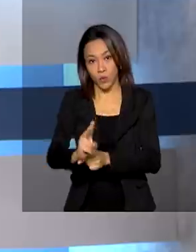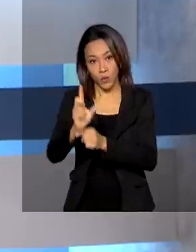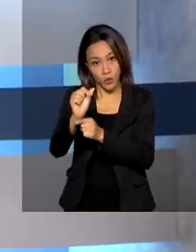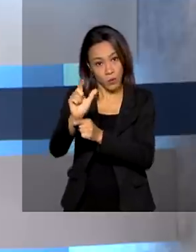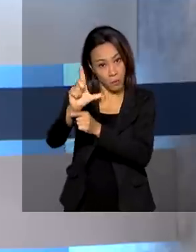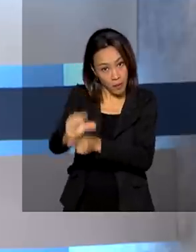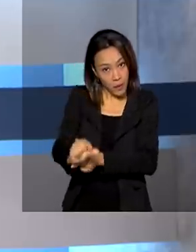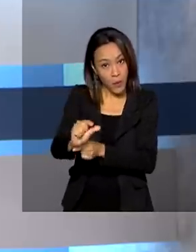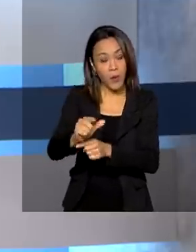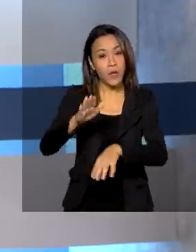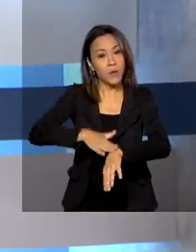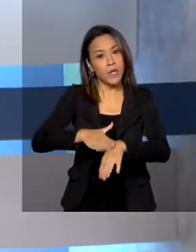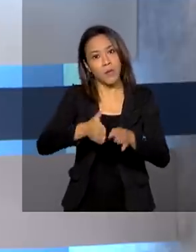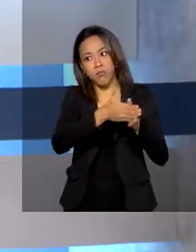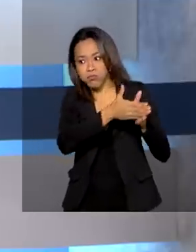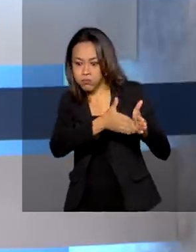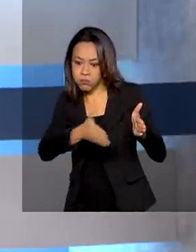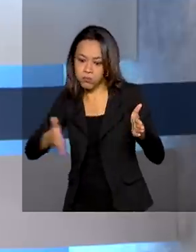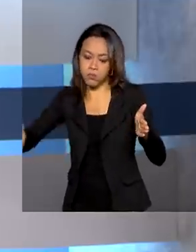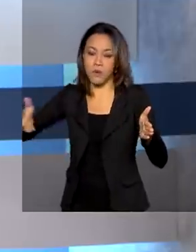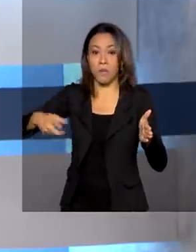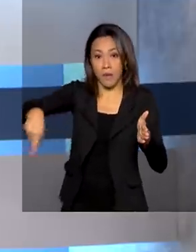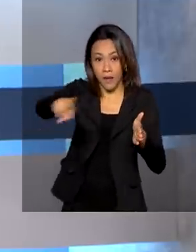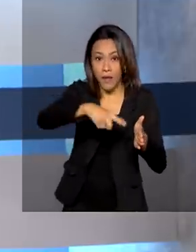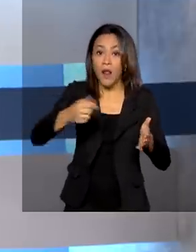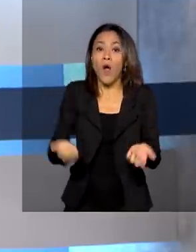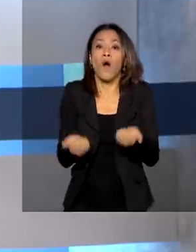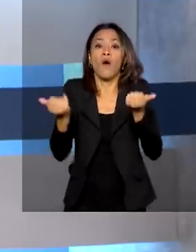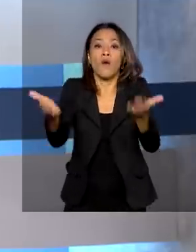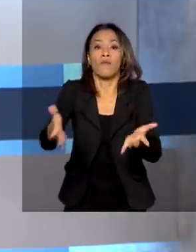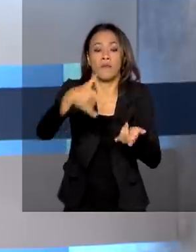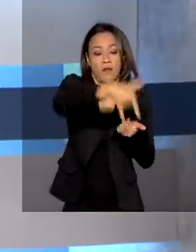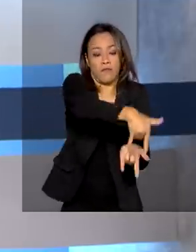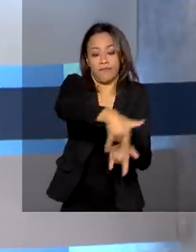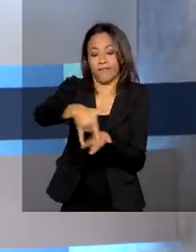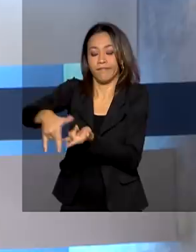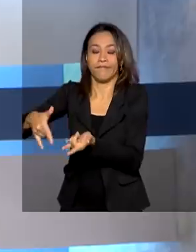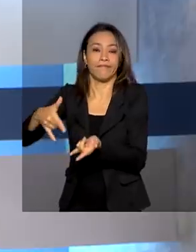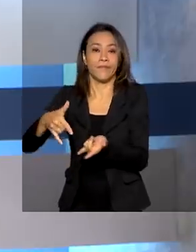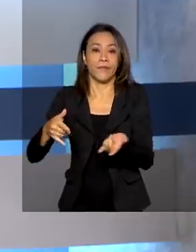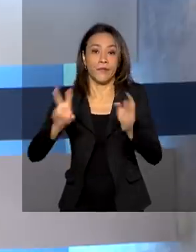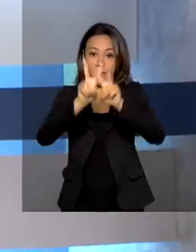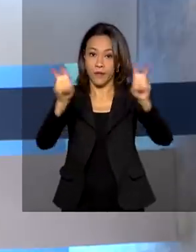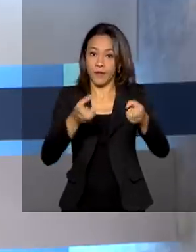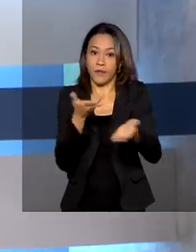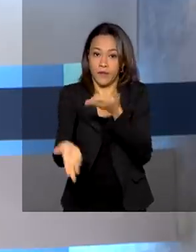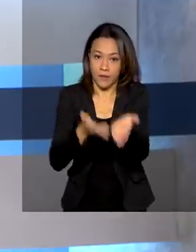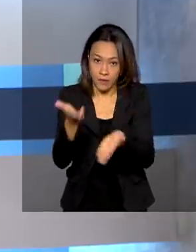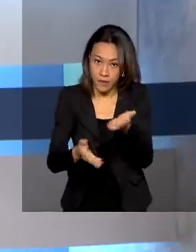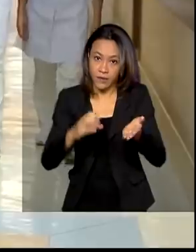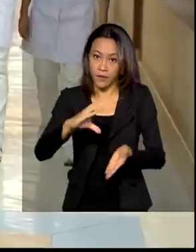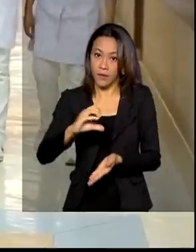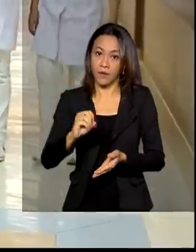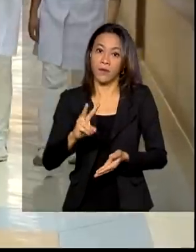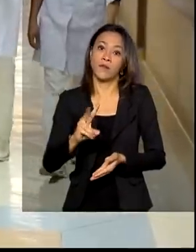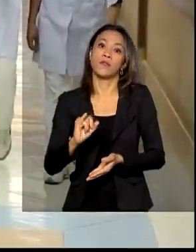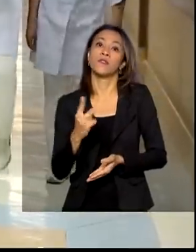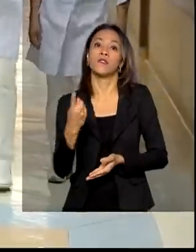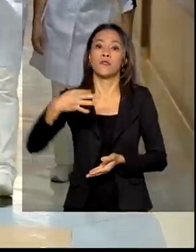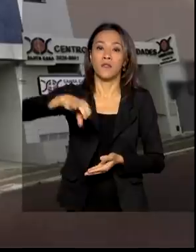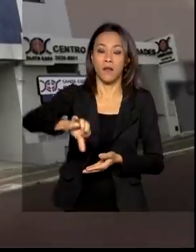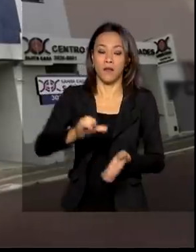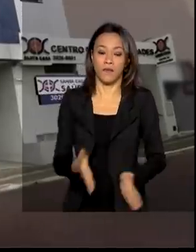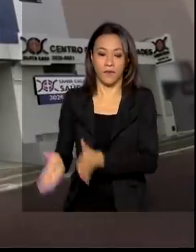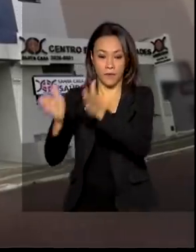prazos maiores, para que elas possam aumentar a oferta de leitos de UTI no tratamento da Covid-19. A